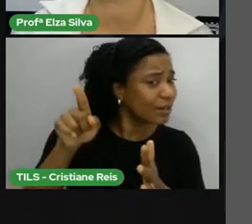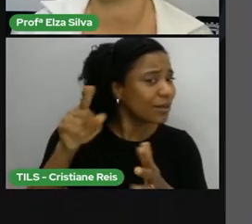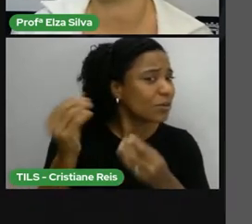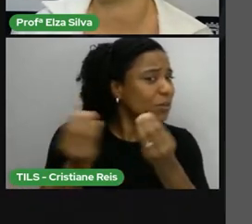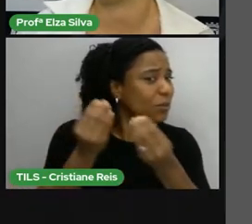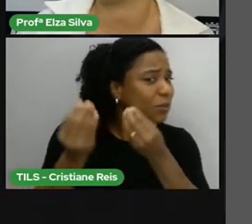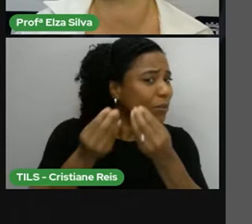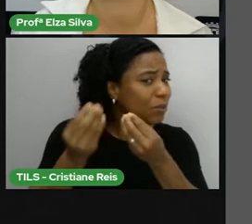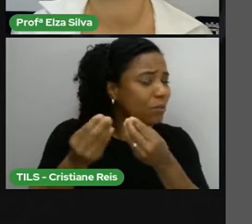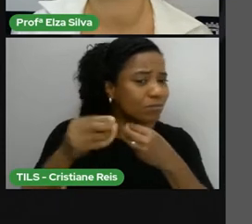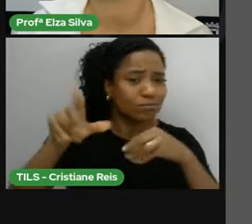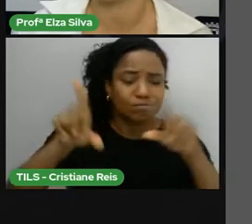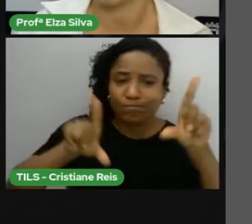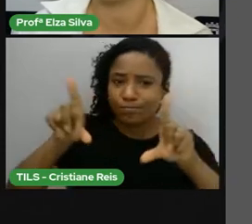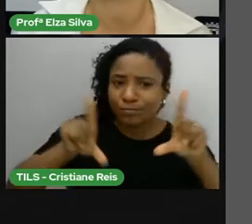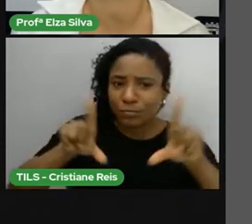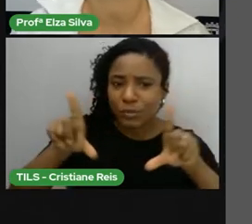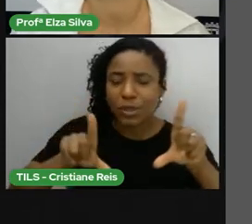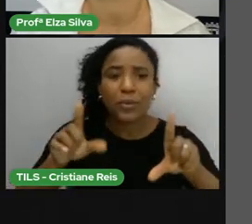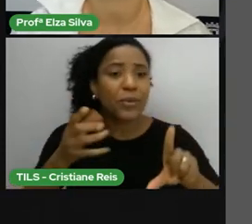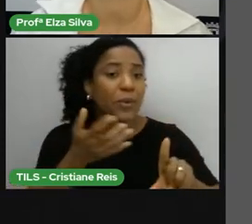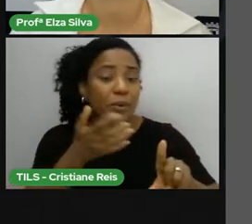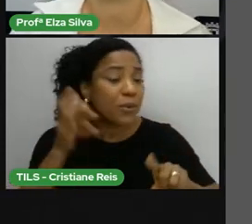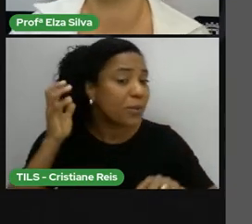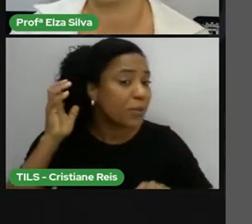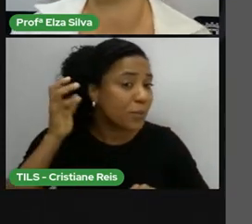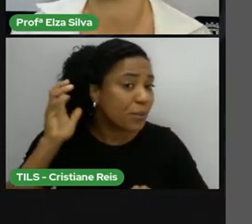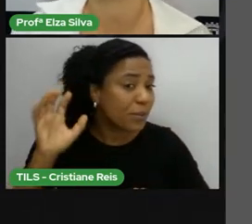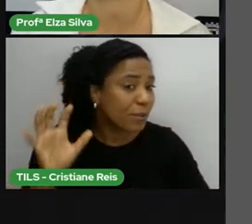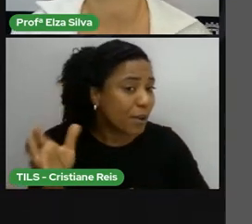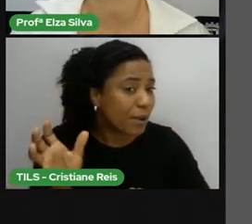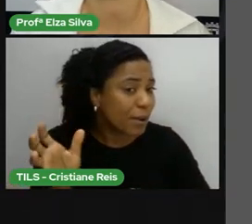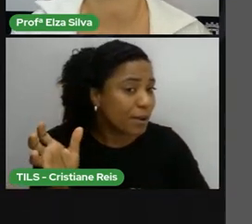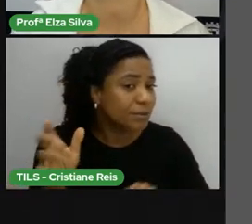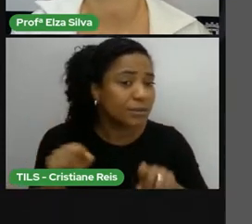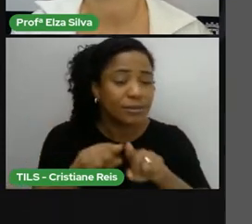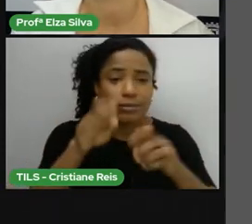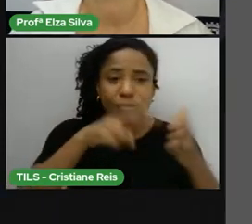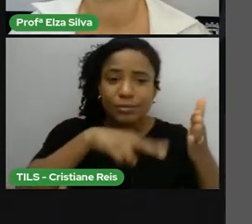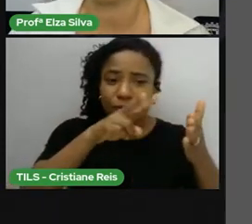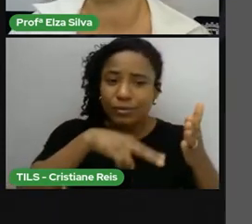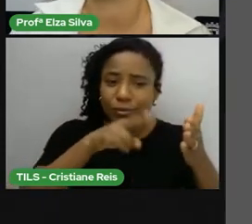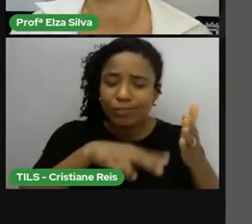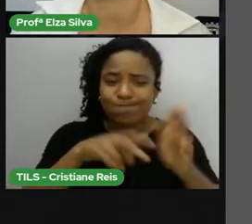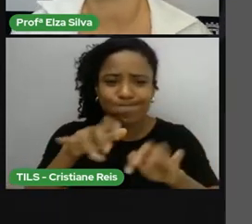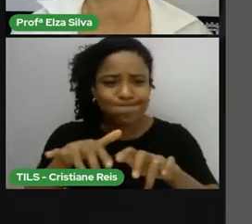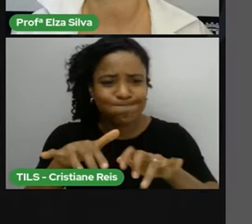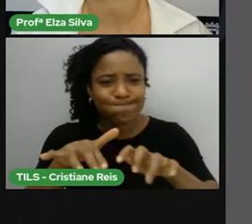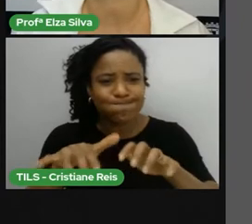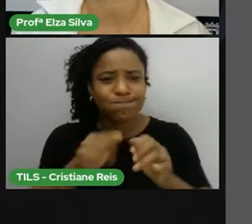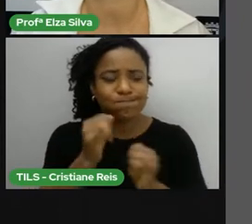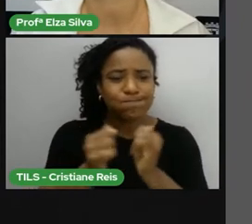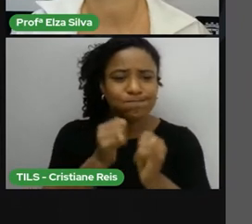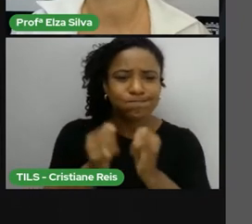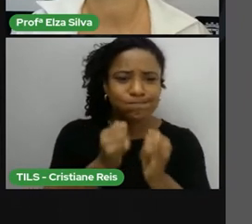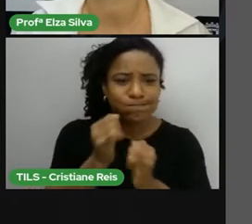Na televisão, no rádio, nas leituras que você faz, pela internet?